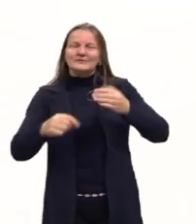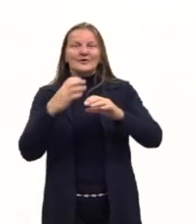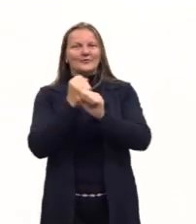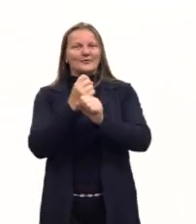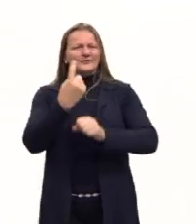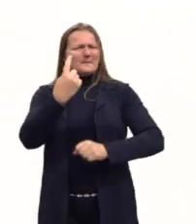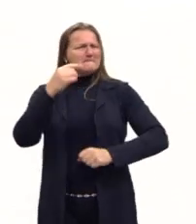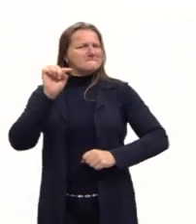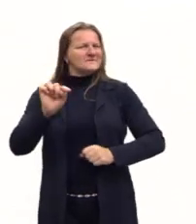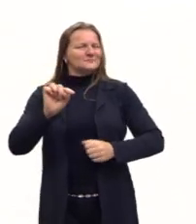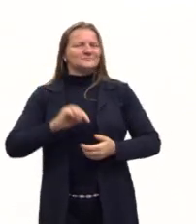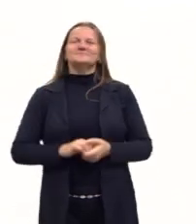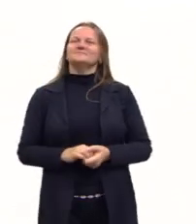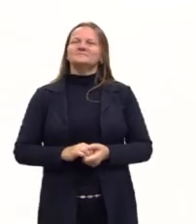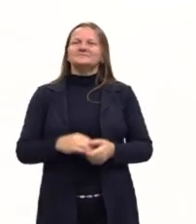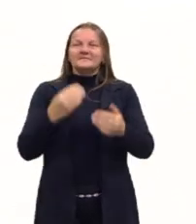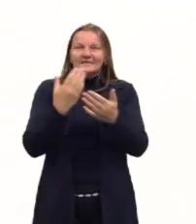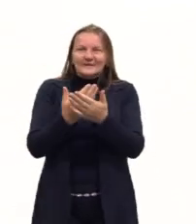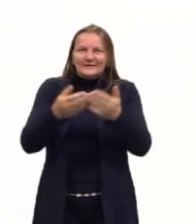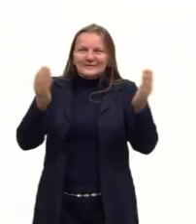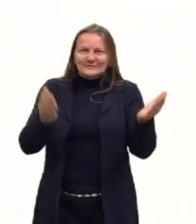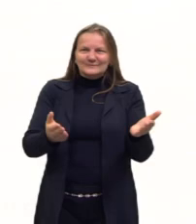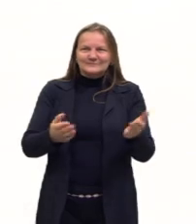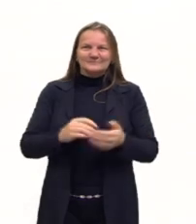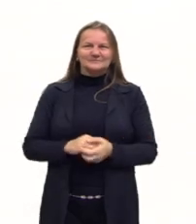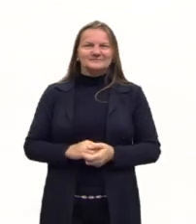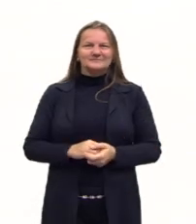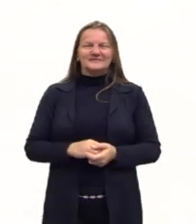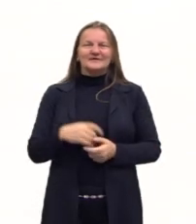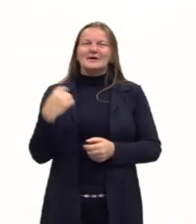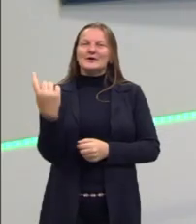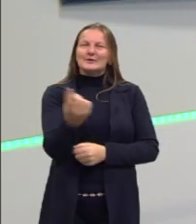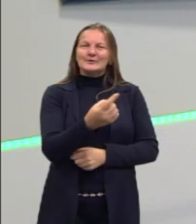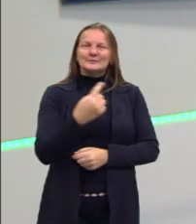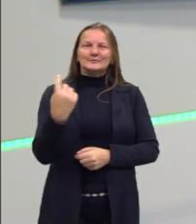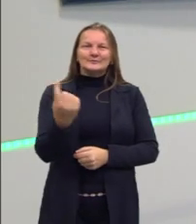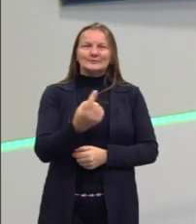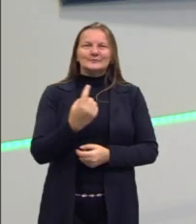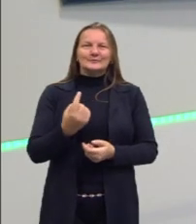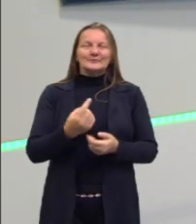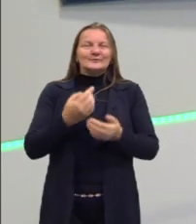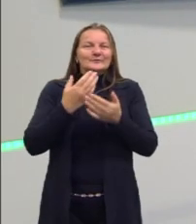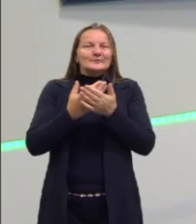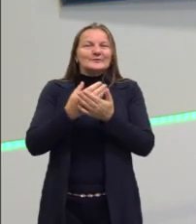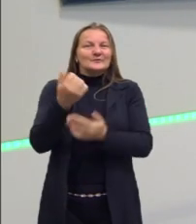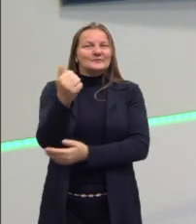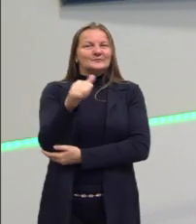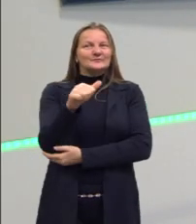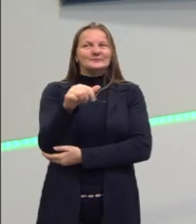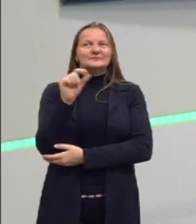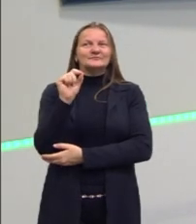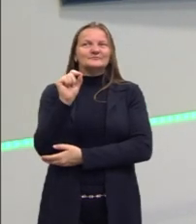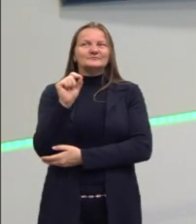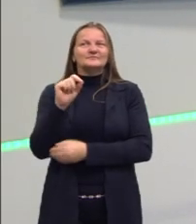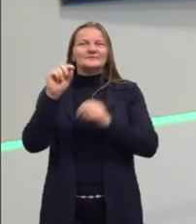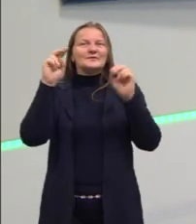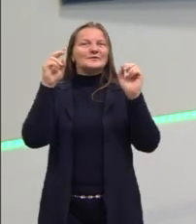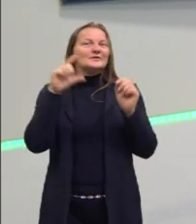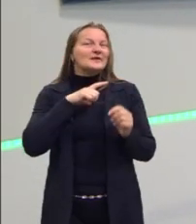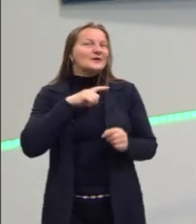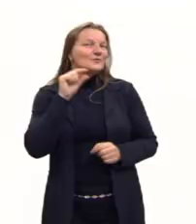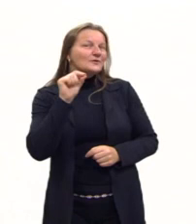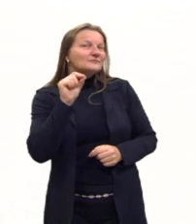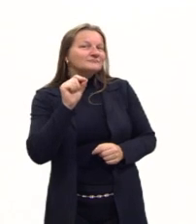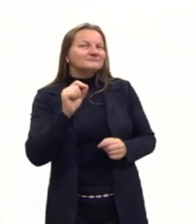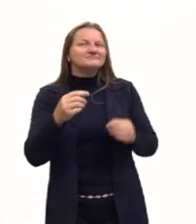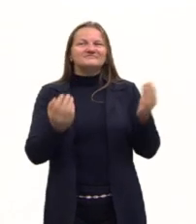E na aula de hoje, a nossa aula 11, nós temos